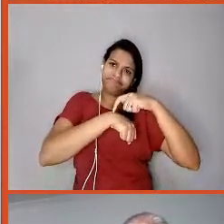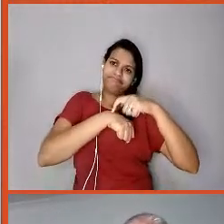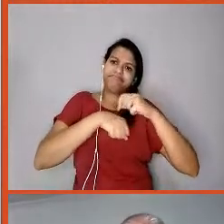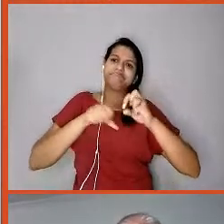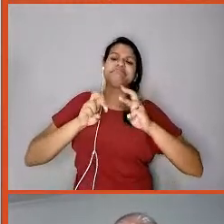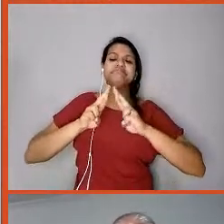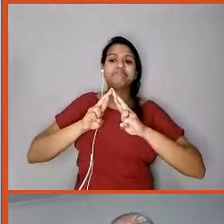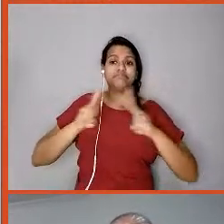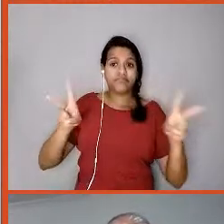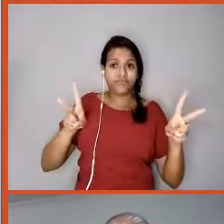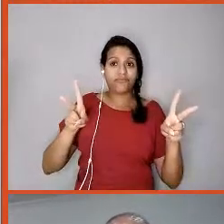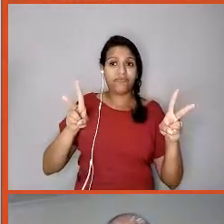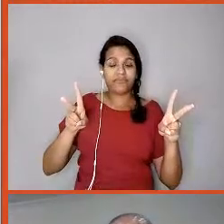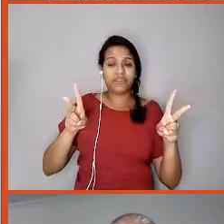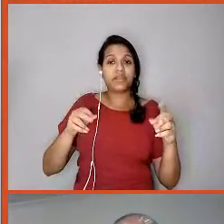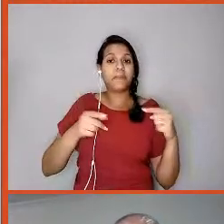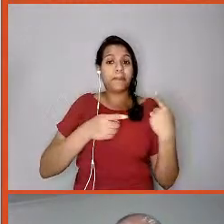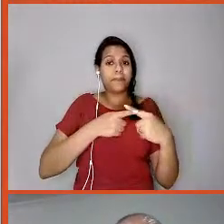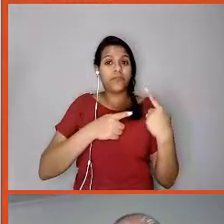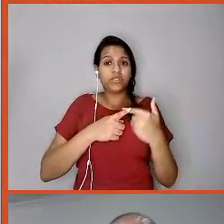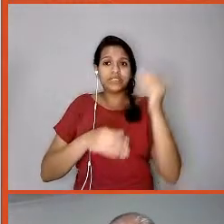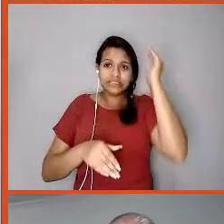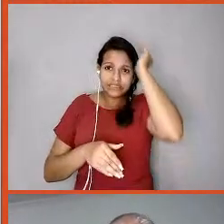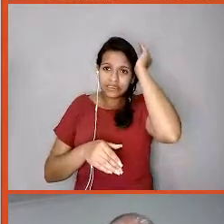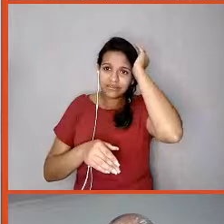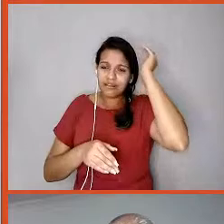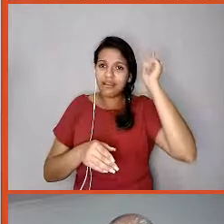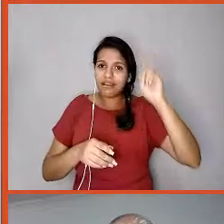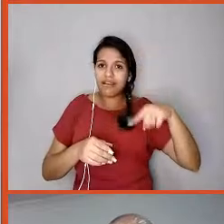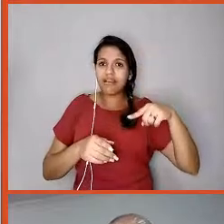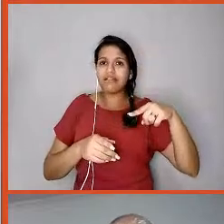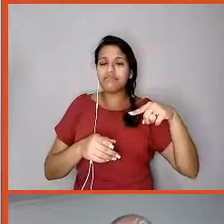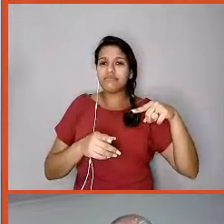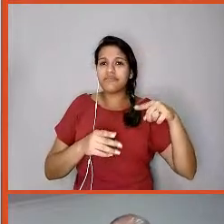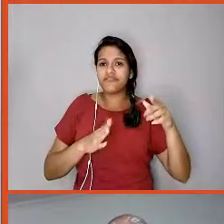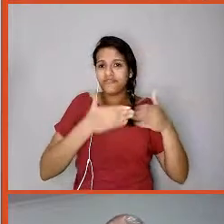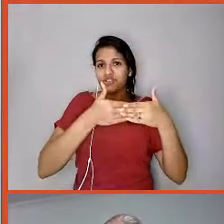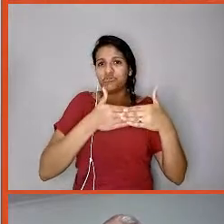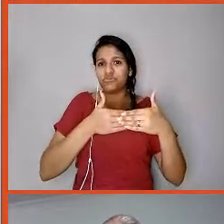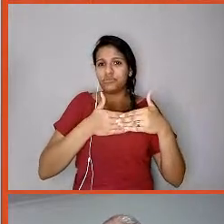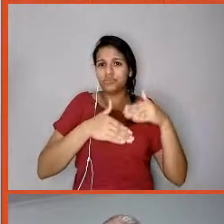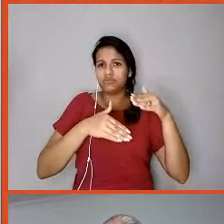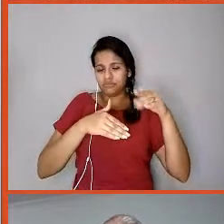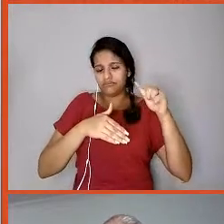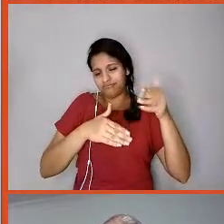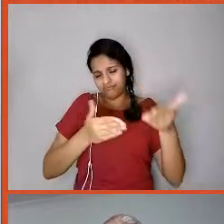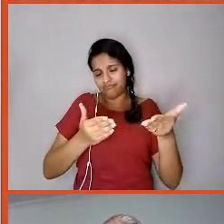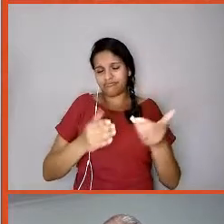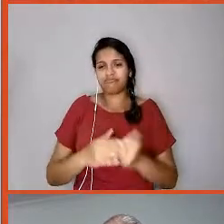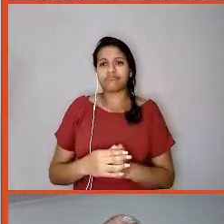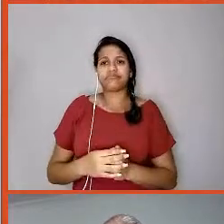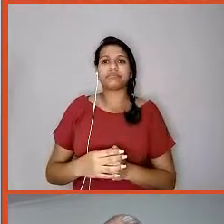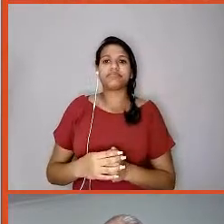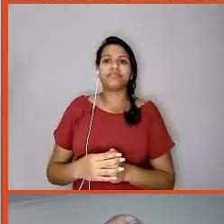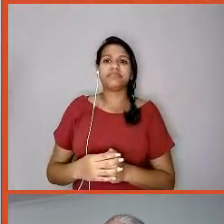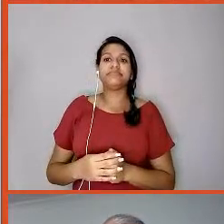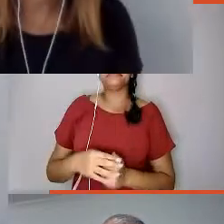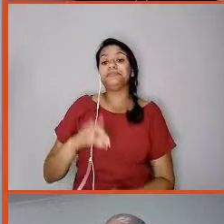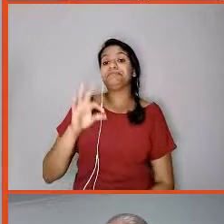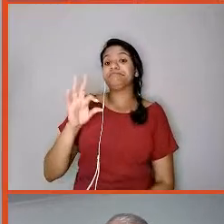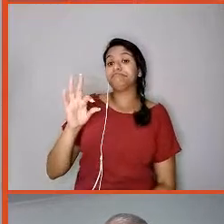parados, né? Isso ela fala com relação à empresa SESC. Sim,